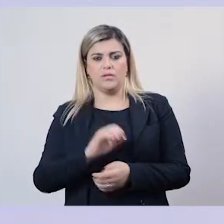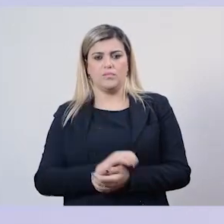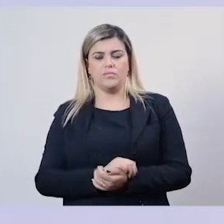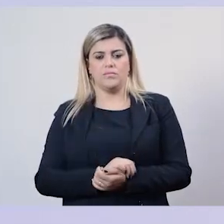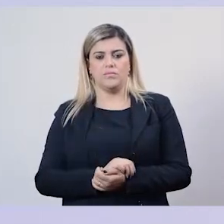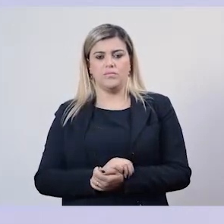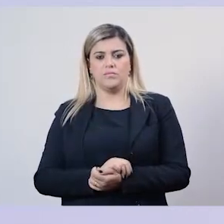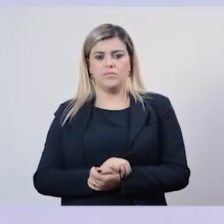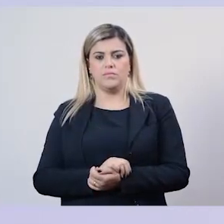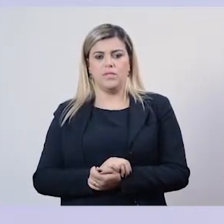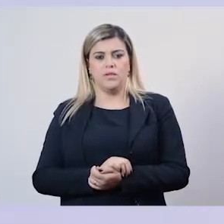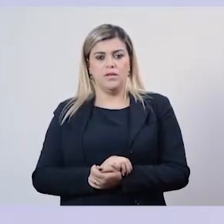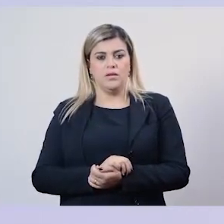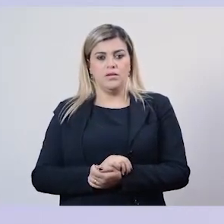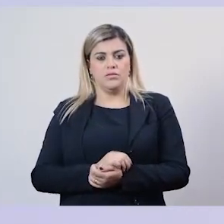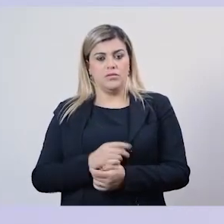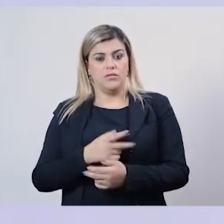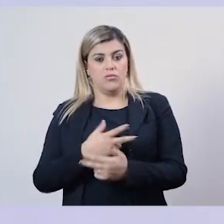muito importantes para a gente,